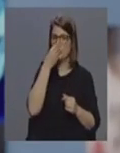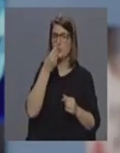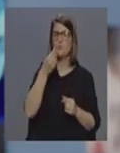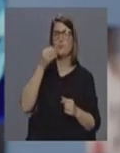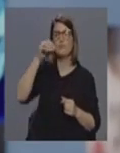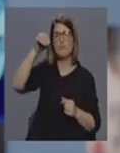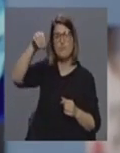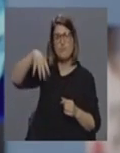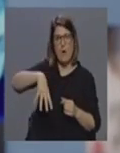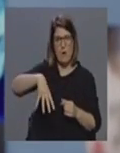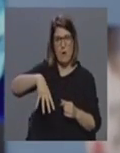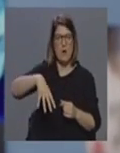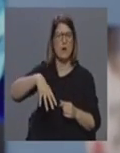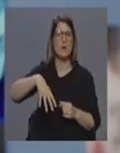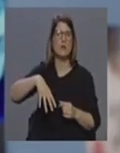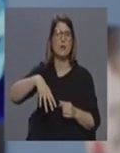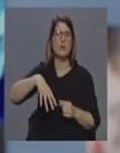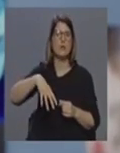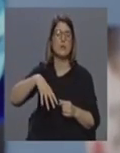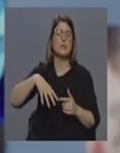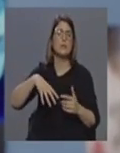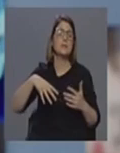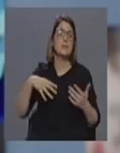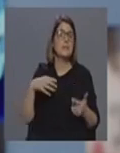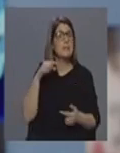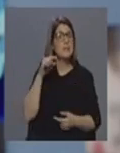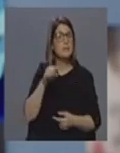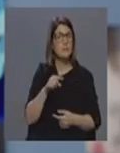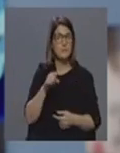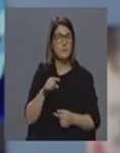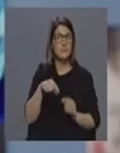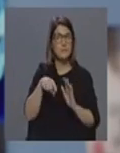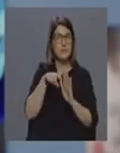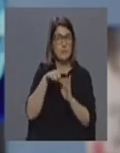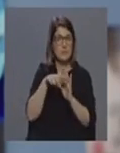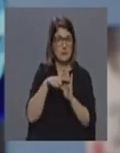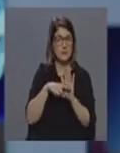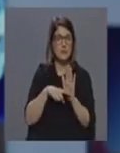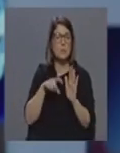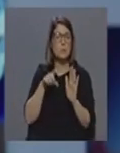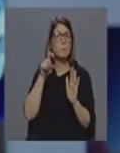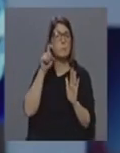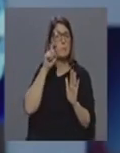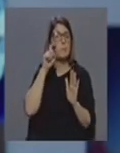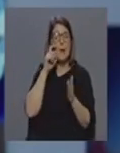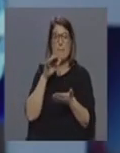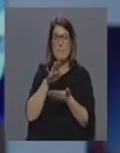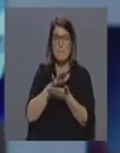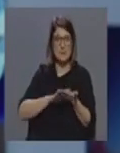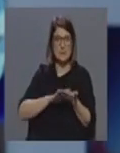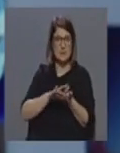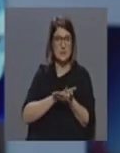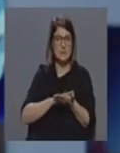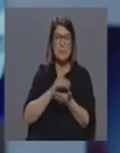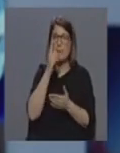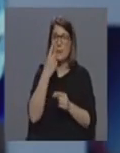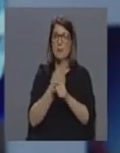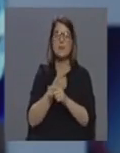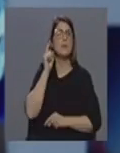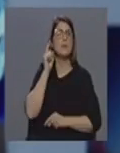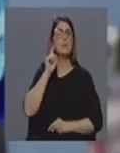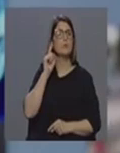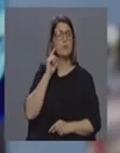descartável para mandar fora ao fiocado entanto são aquelas medidas de precaução básicas há um aspecto aqui importante também